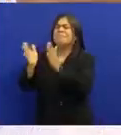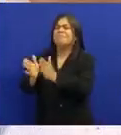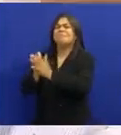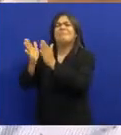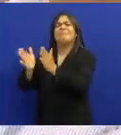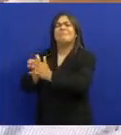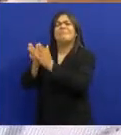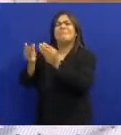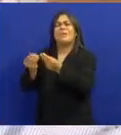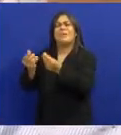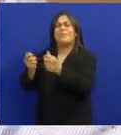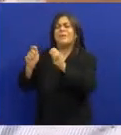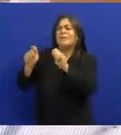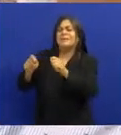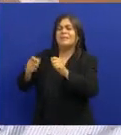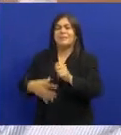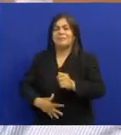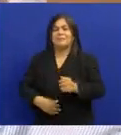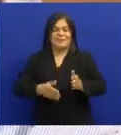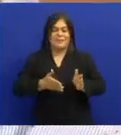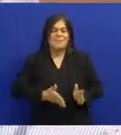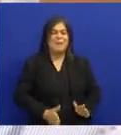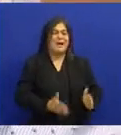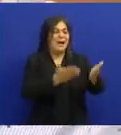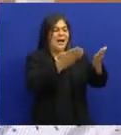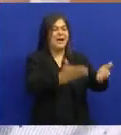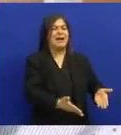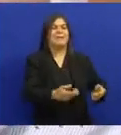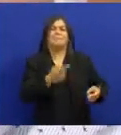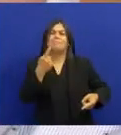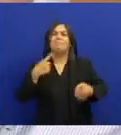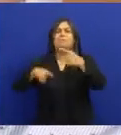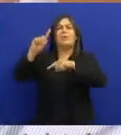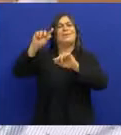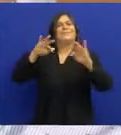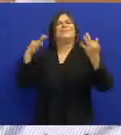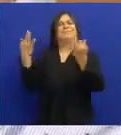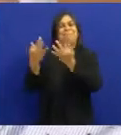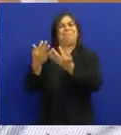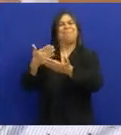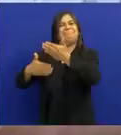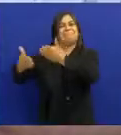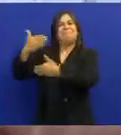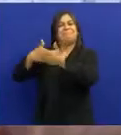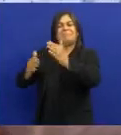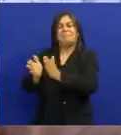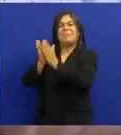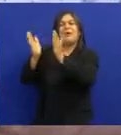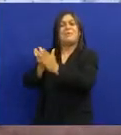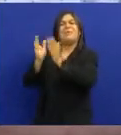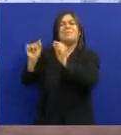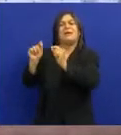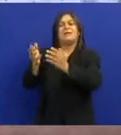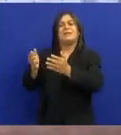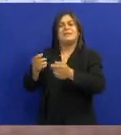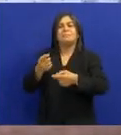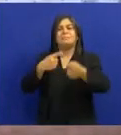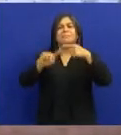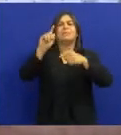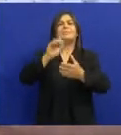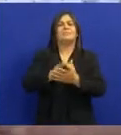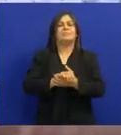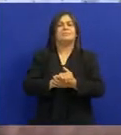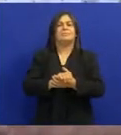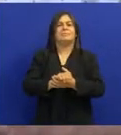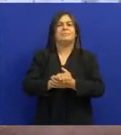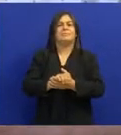pobres Mas que viu na possibilidade de um filho Essa coisa do crescimento da família Que foi interrompido um pouco tempo